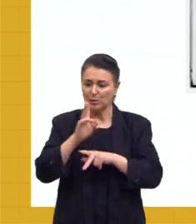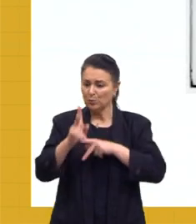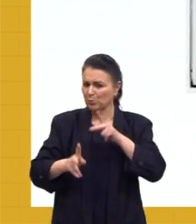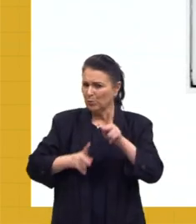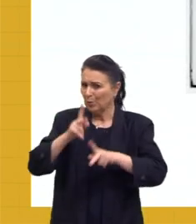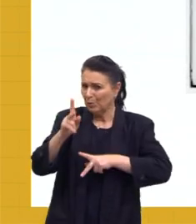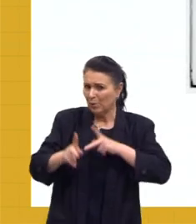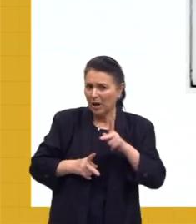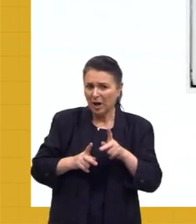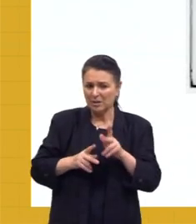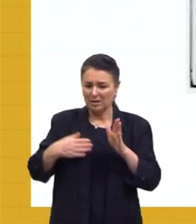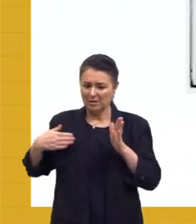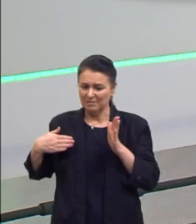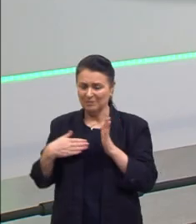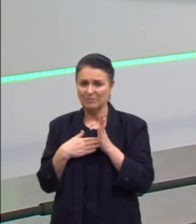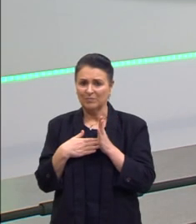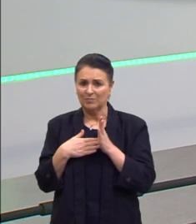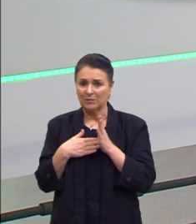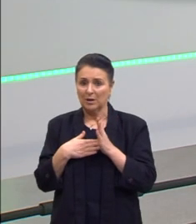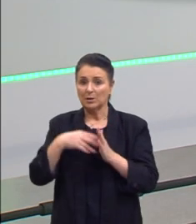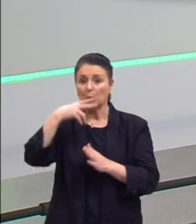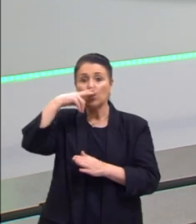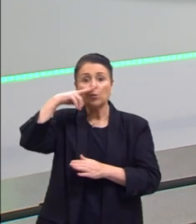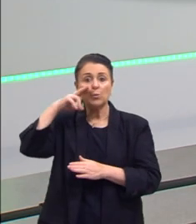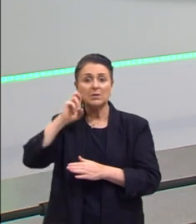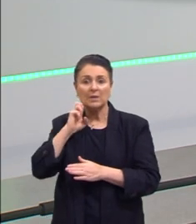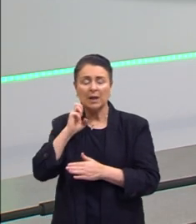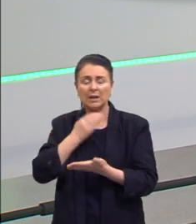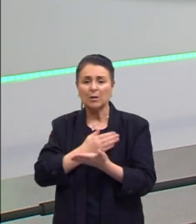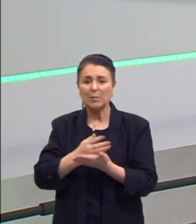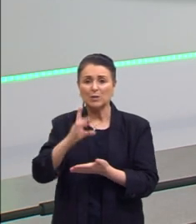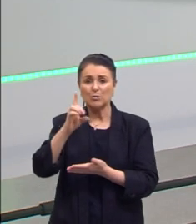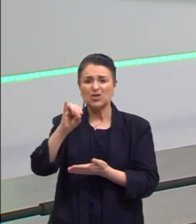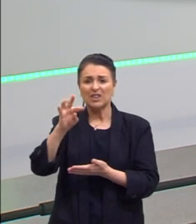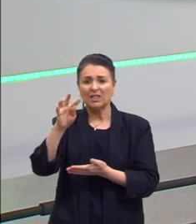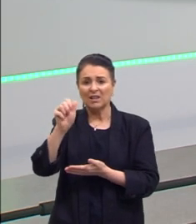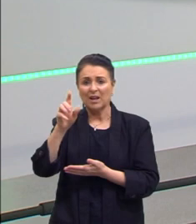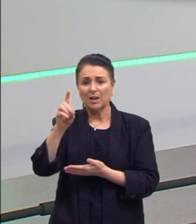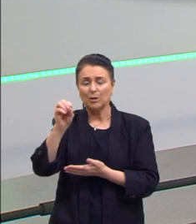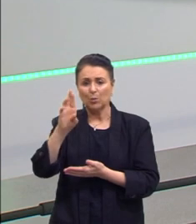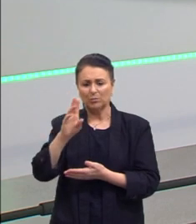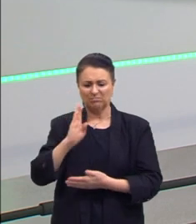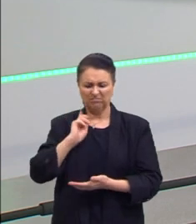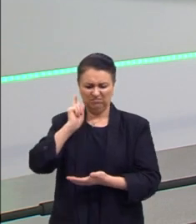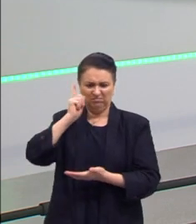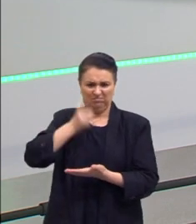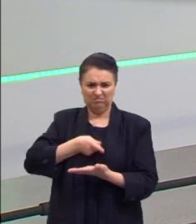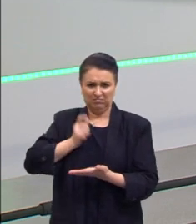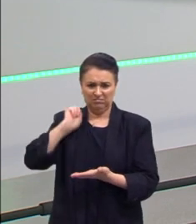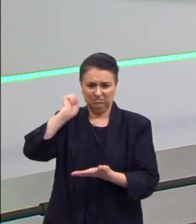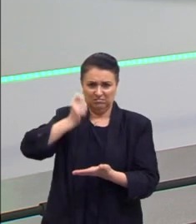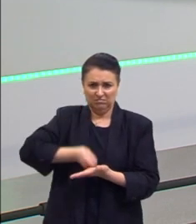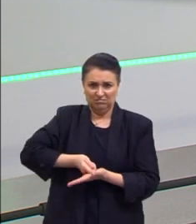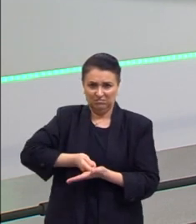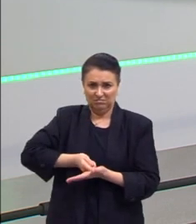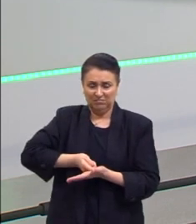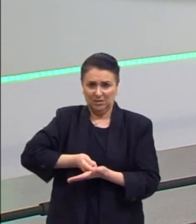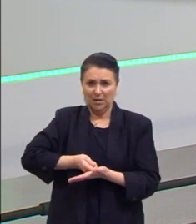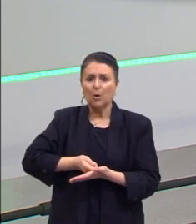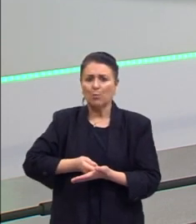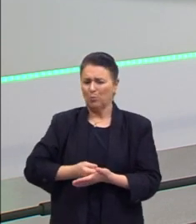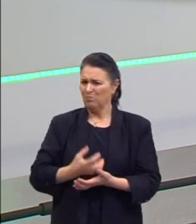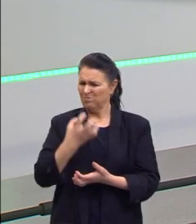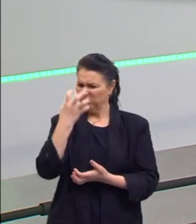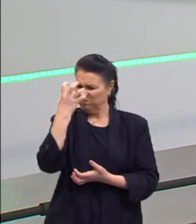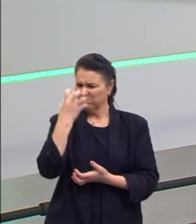vão ser freadas. Então, o Stalin vai se tornar um ditador muito sanguinário, muito autoritário. E muita